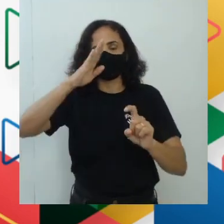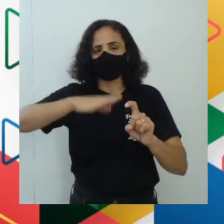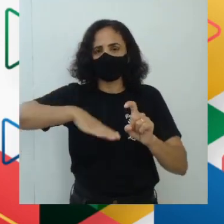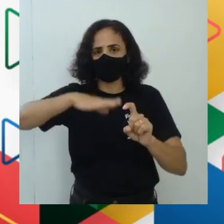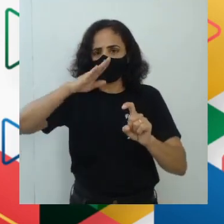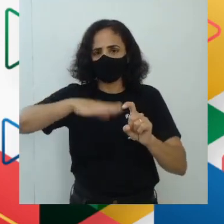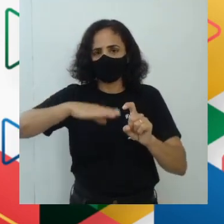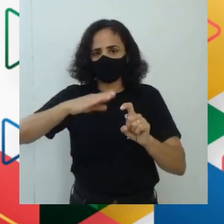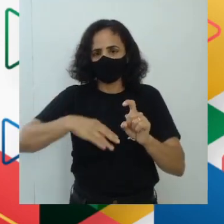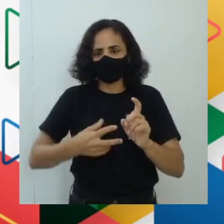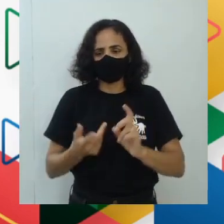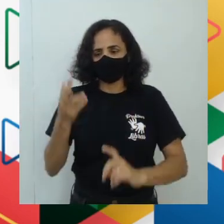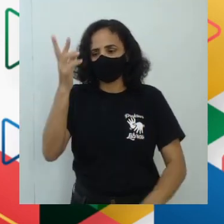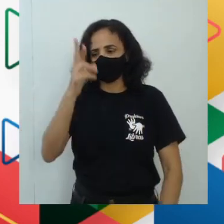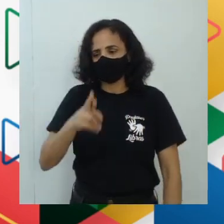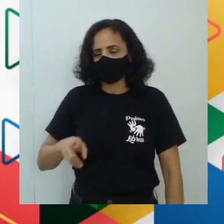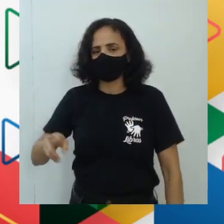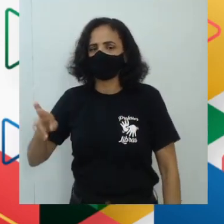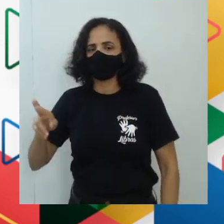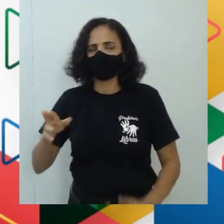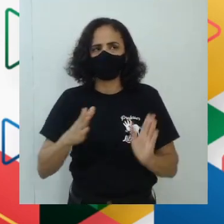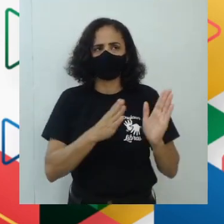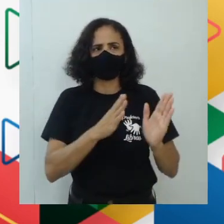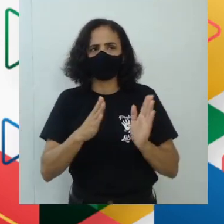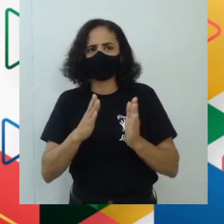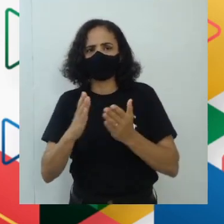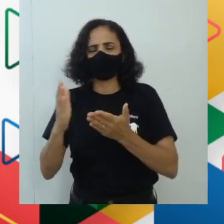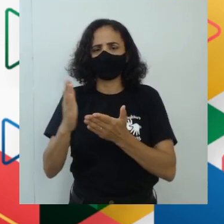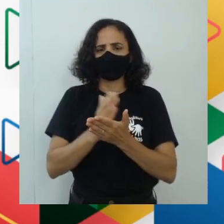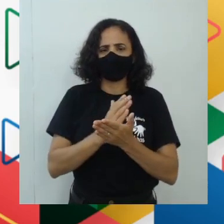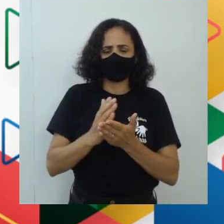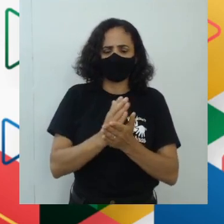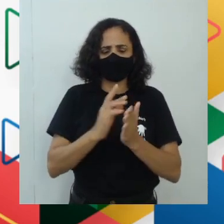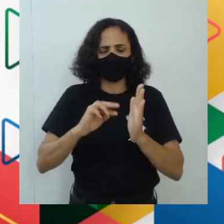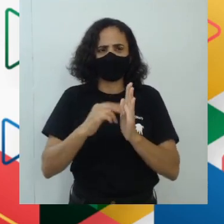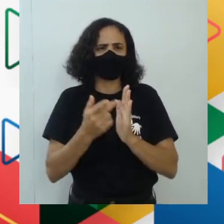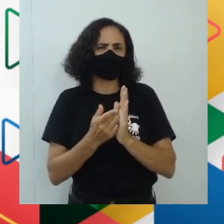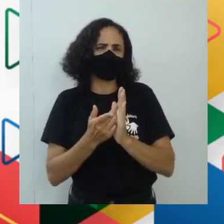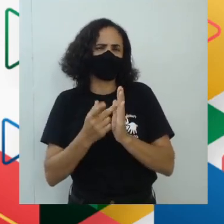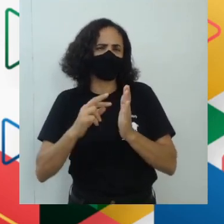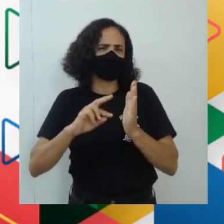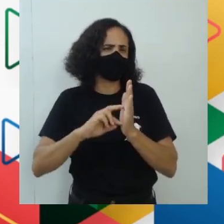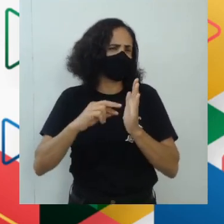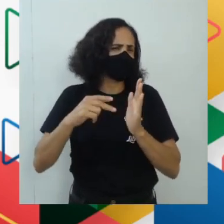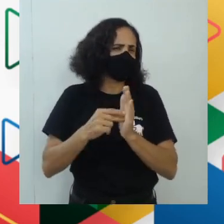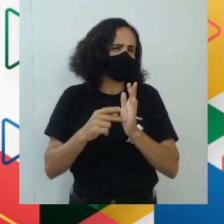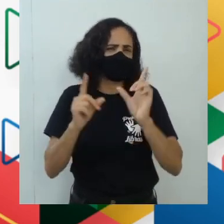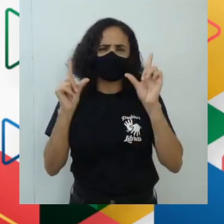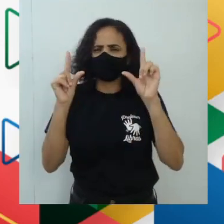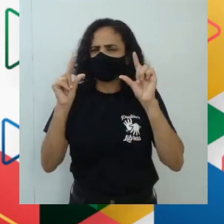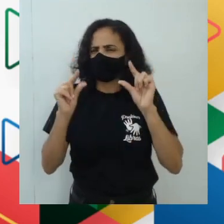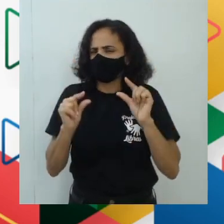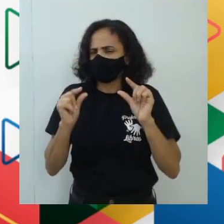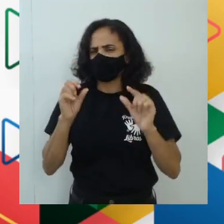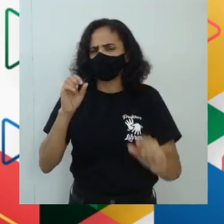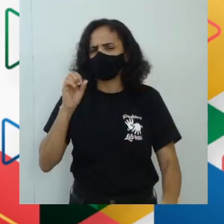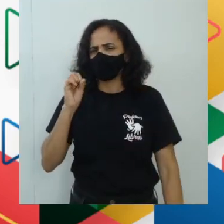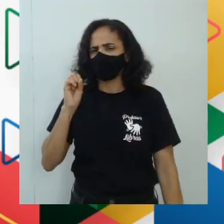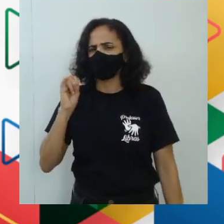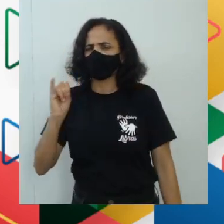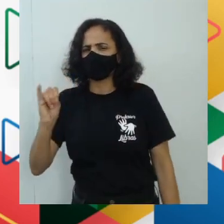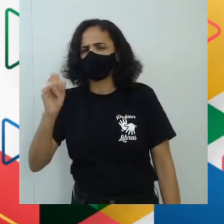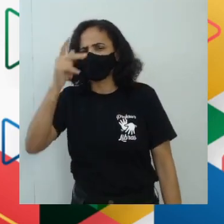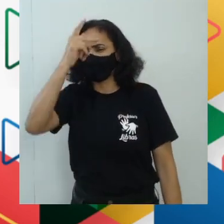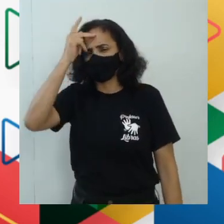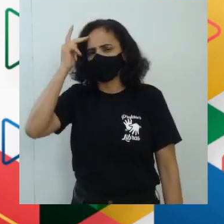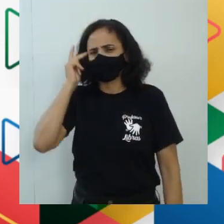lógicas e racionais de pouco sentido. Pouco sentido? Por que pouco sentido? Se o autor